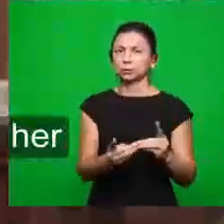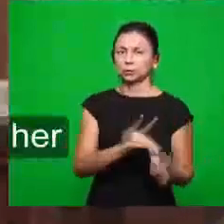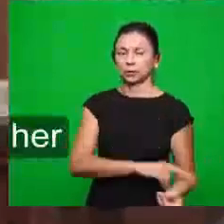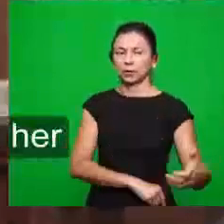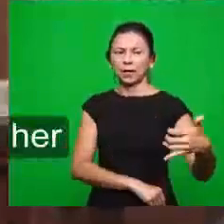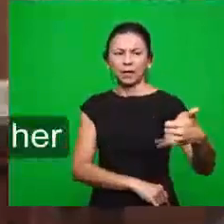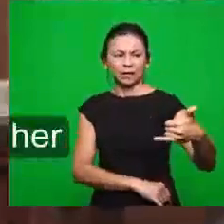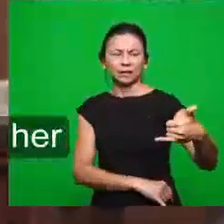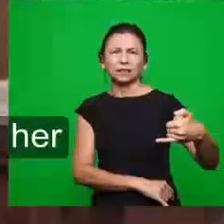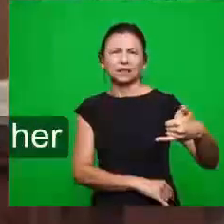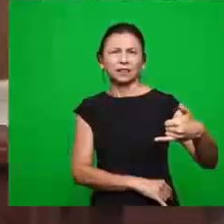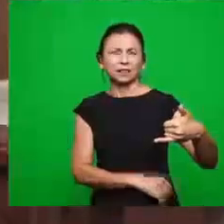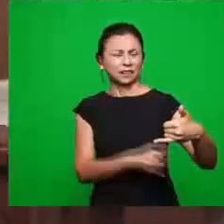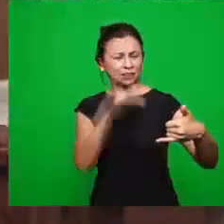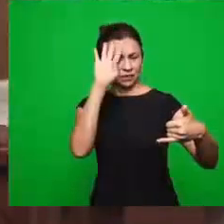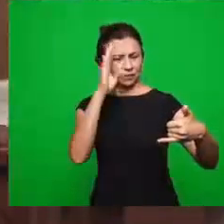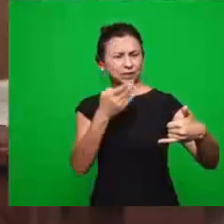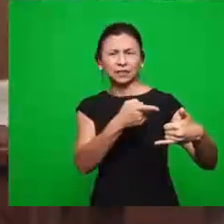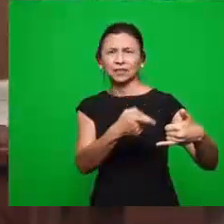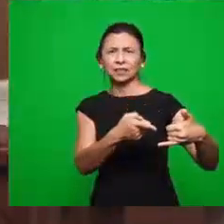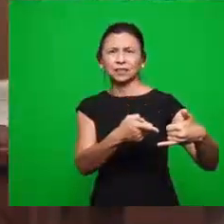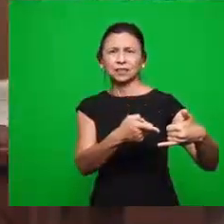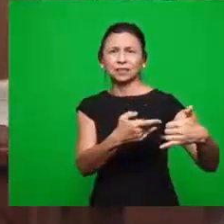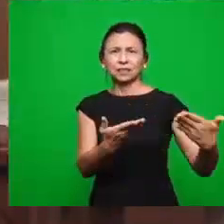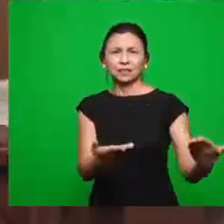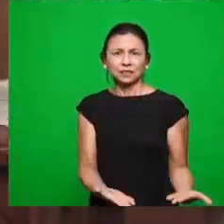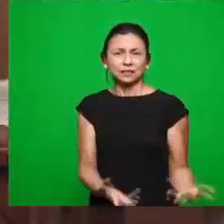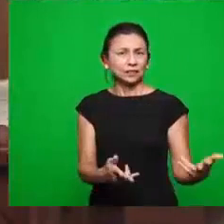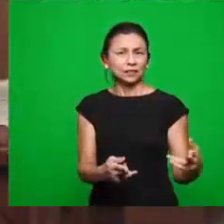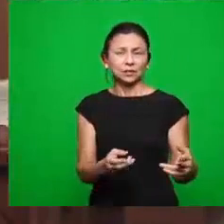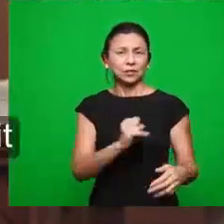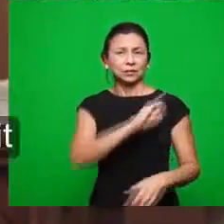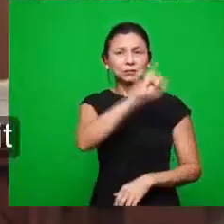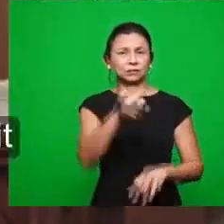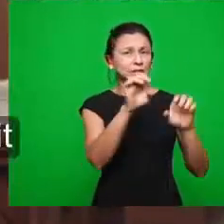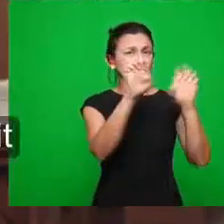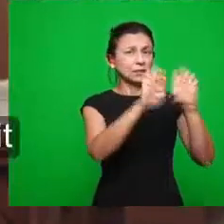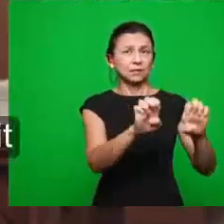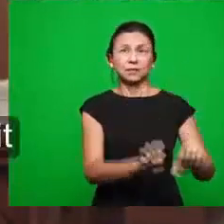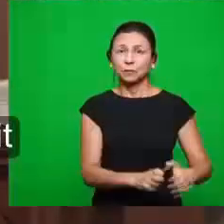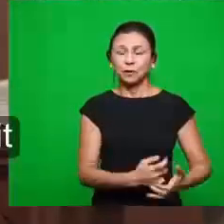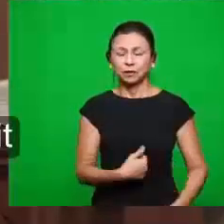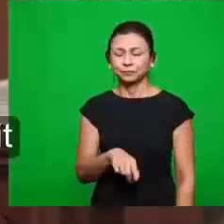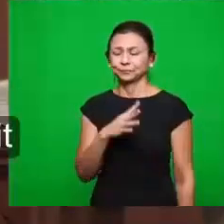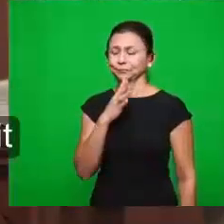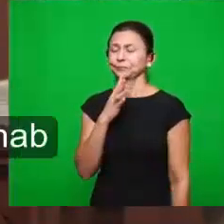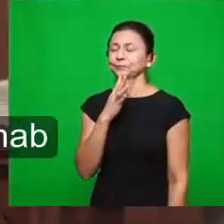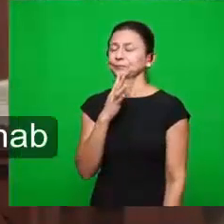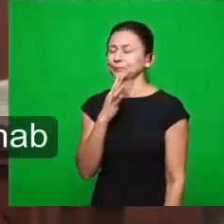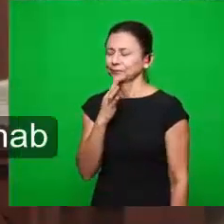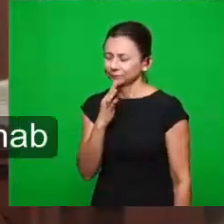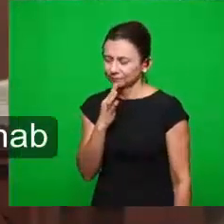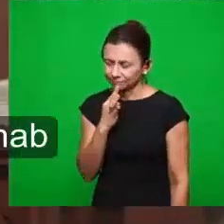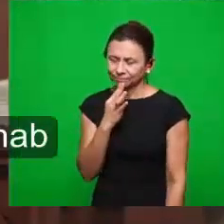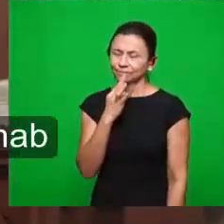Santo vê nela, agora que ela coloca nesse tempo da igreja, você diz, eu conheço as suas obras, eu